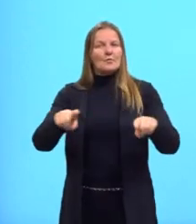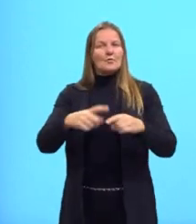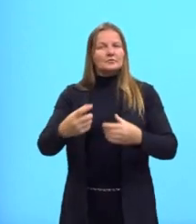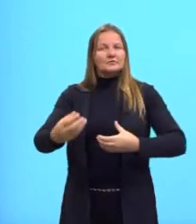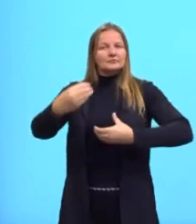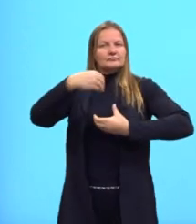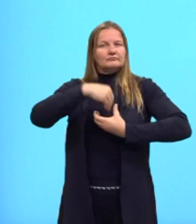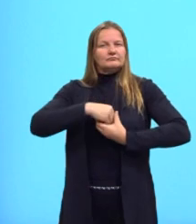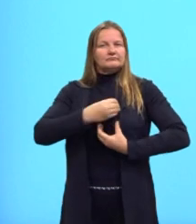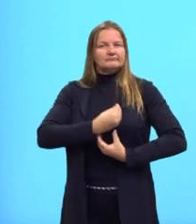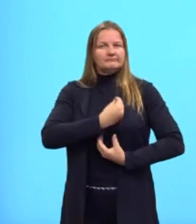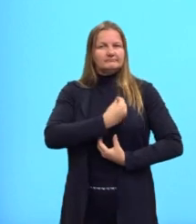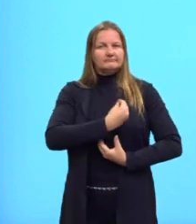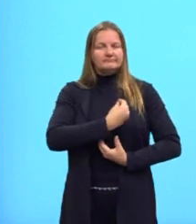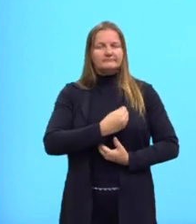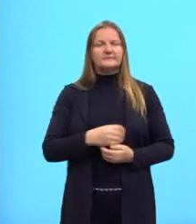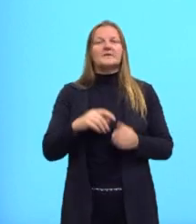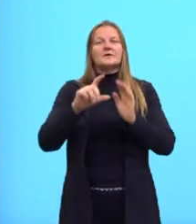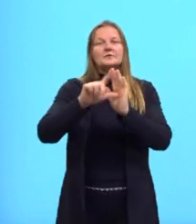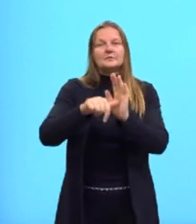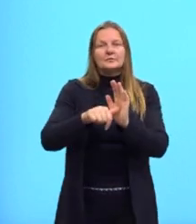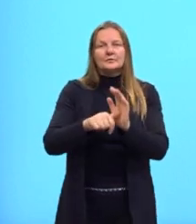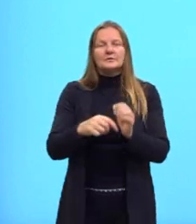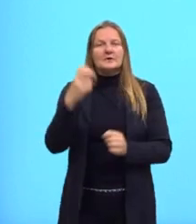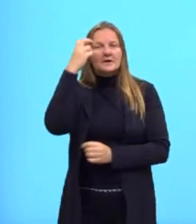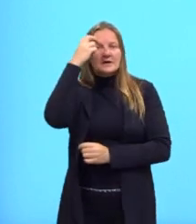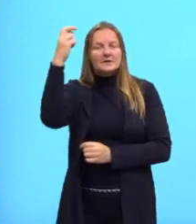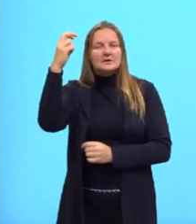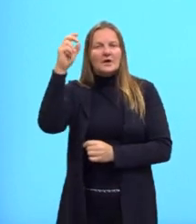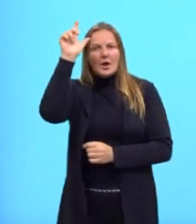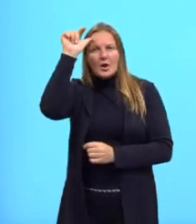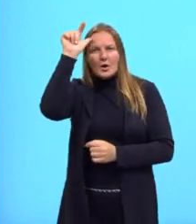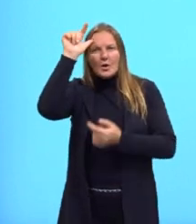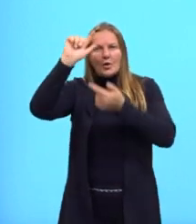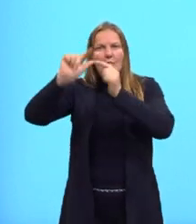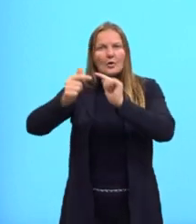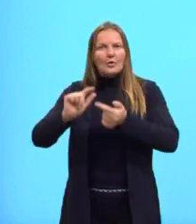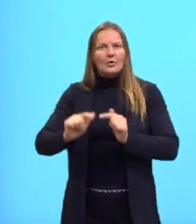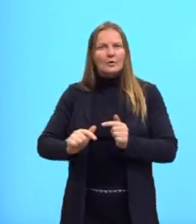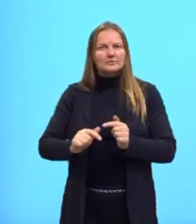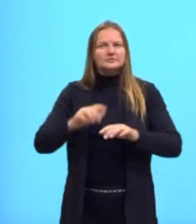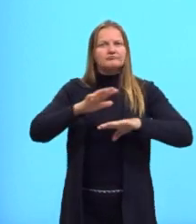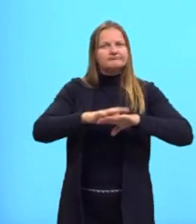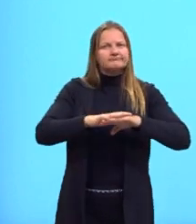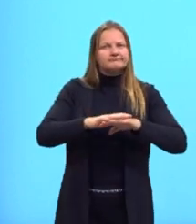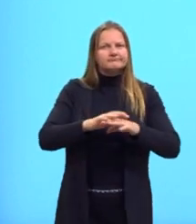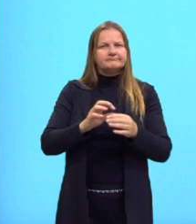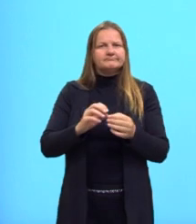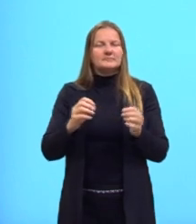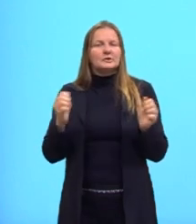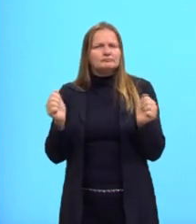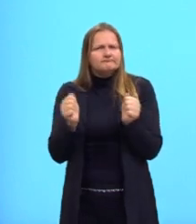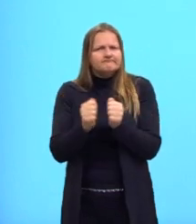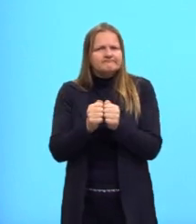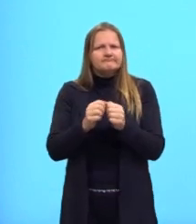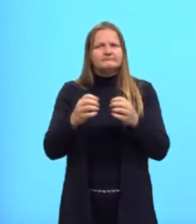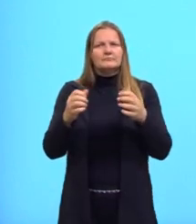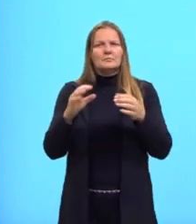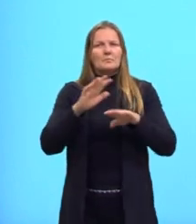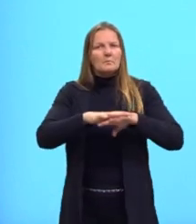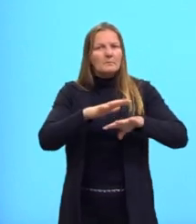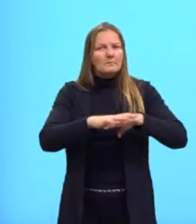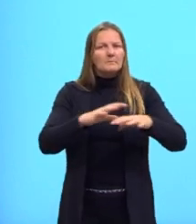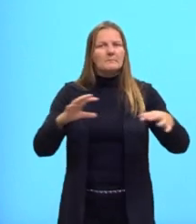música. Depois, a inteligência lógico-matemática. Que ela tem relação com a